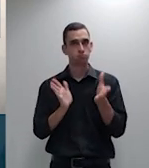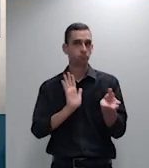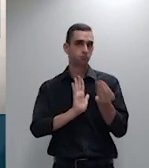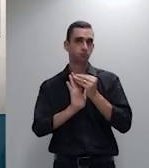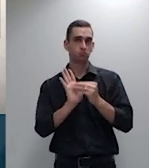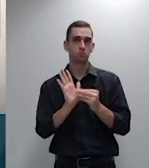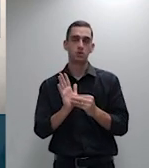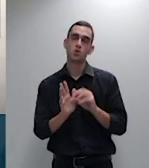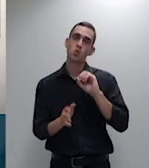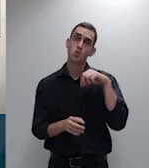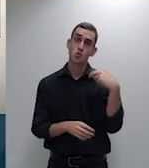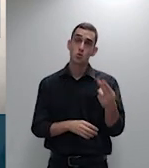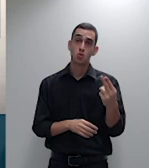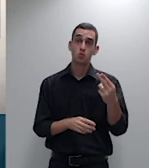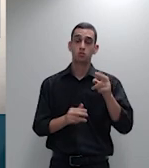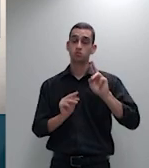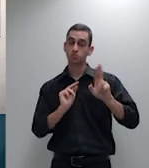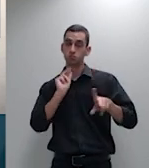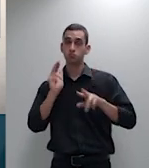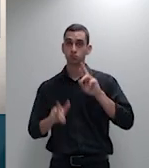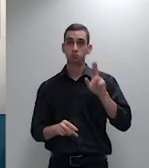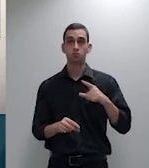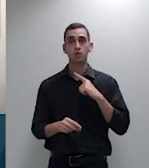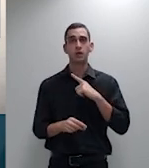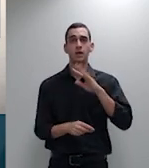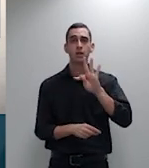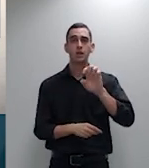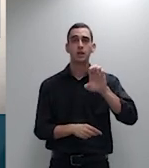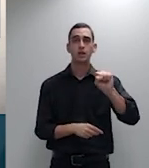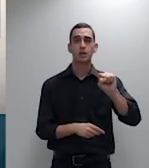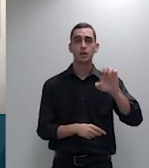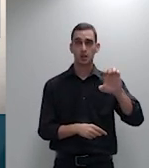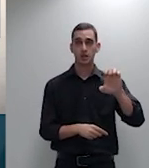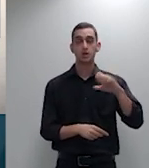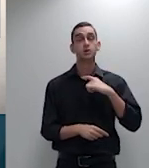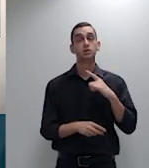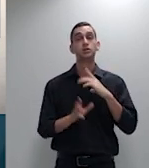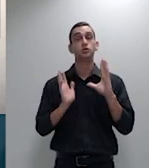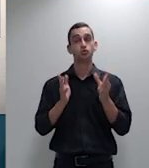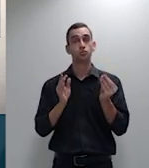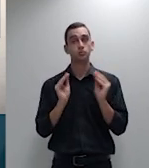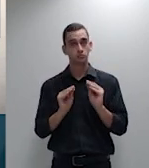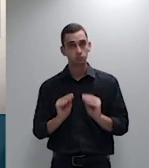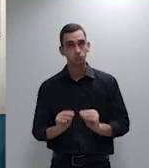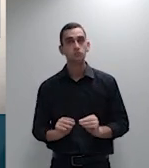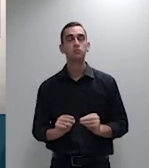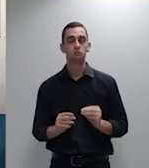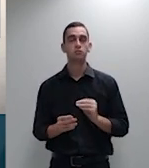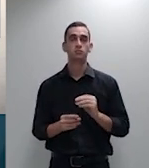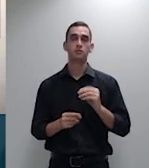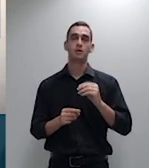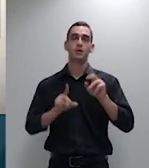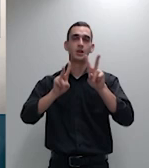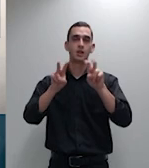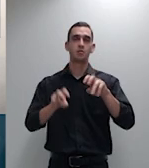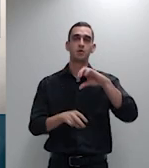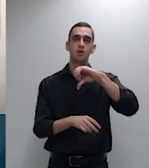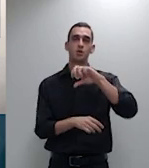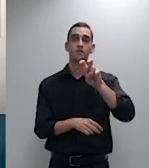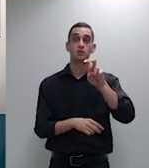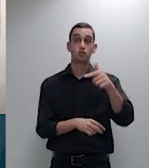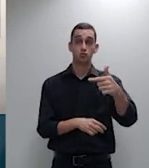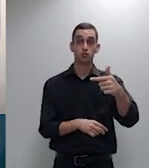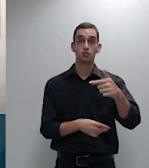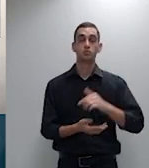na tese a prova pericial é algo igualmente previsto no tema 952 a manutenção do que